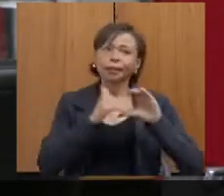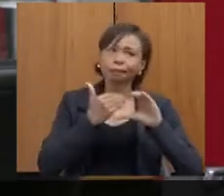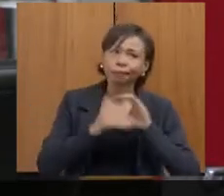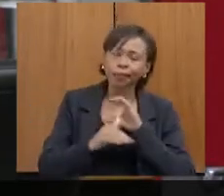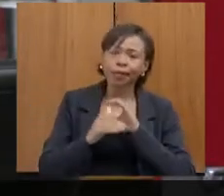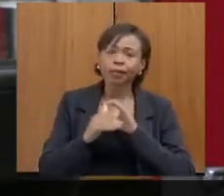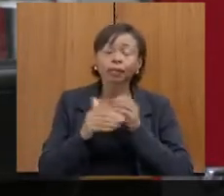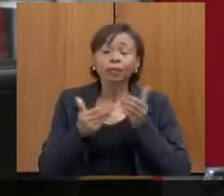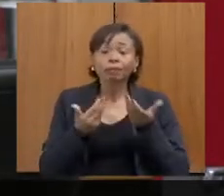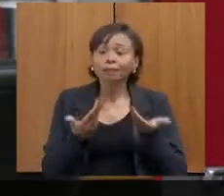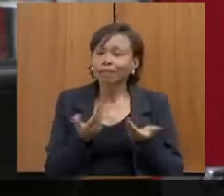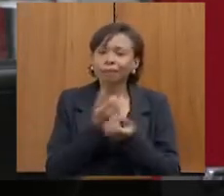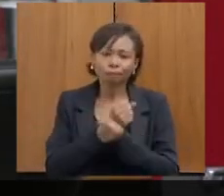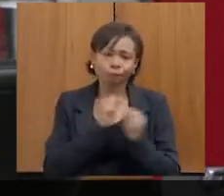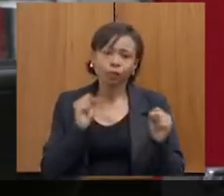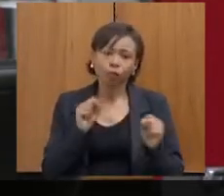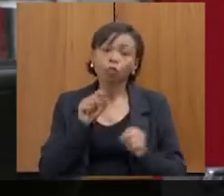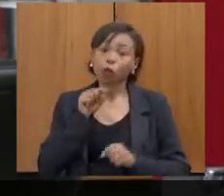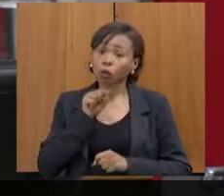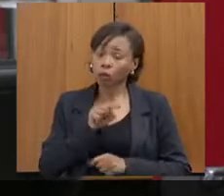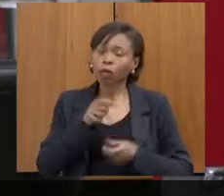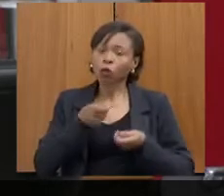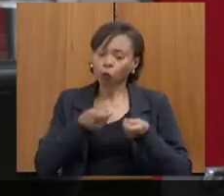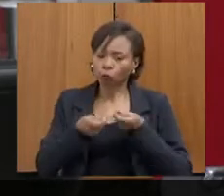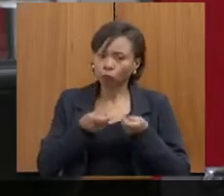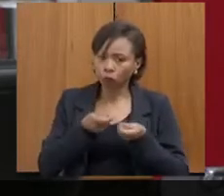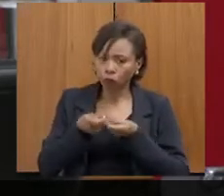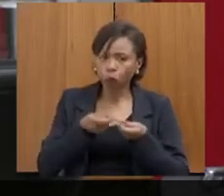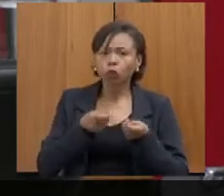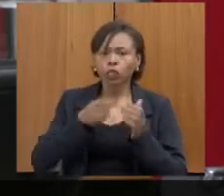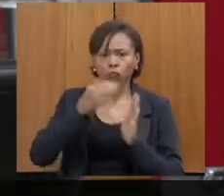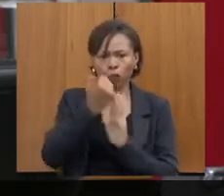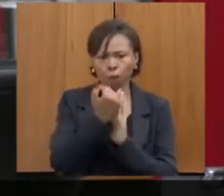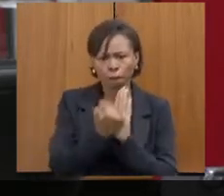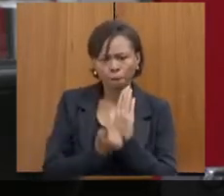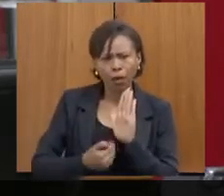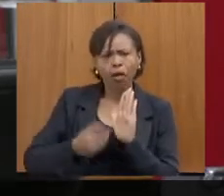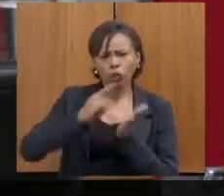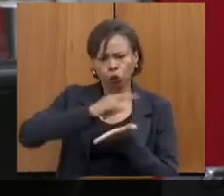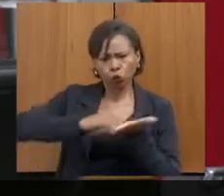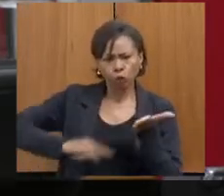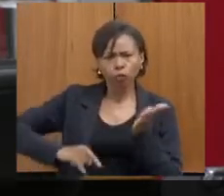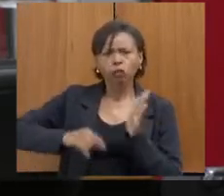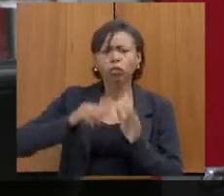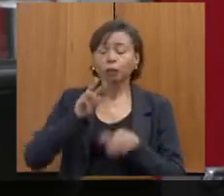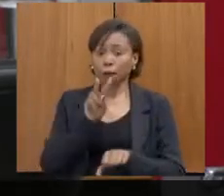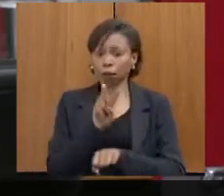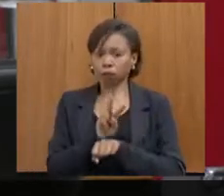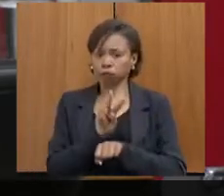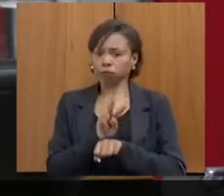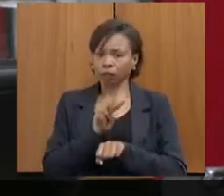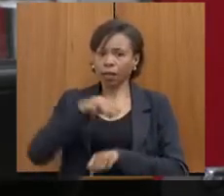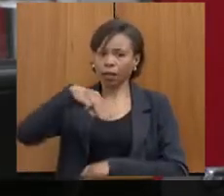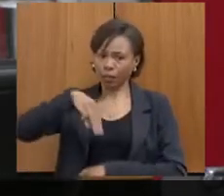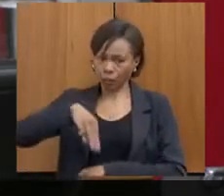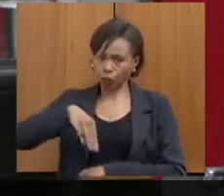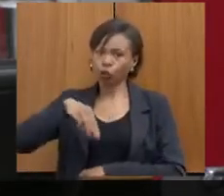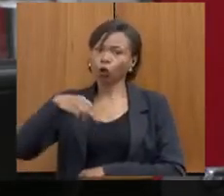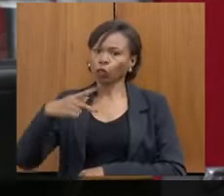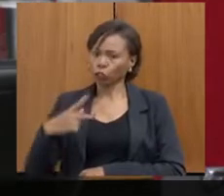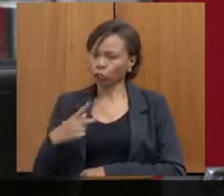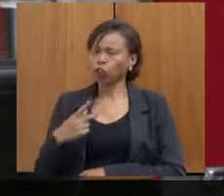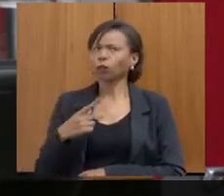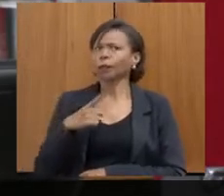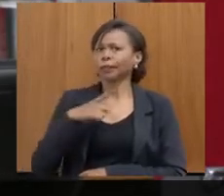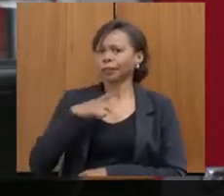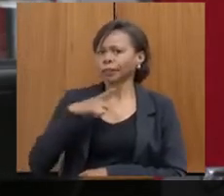possível. Então, lá, gente faz um controle das medidas protetivas, recebemos todas por e-mail. A gente consegue, inclusive, perceber, olha, a